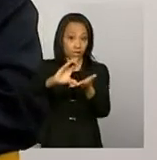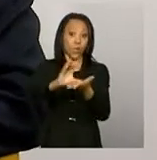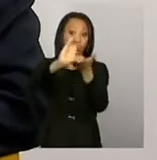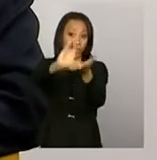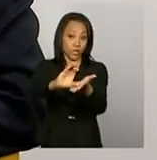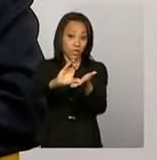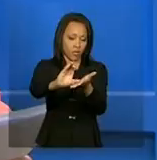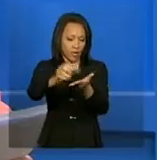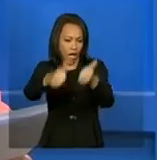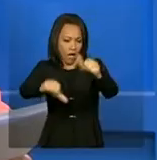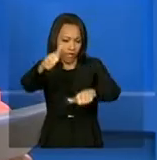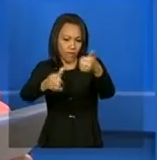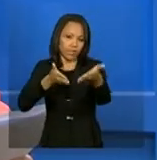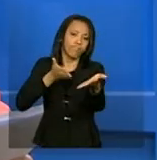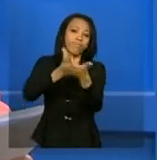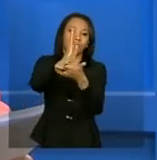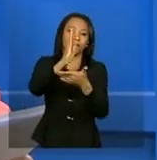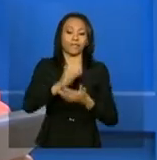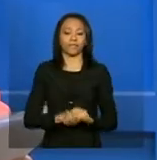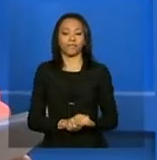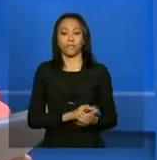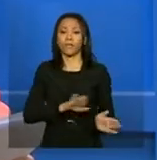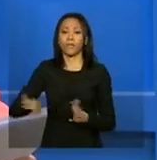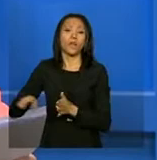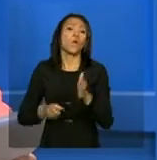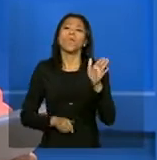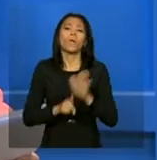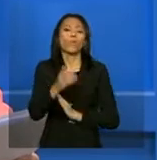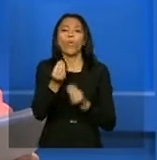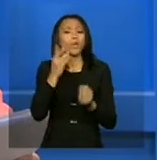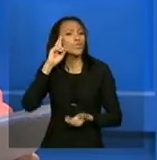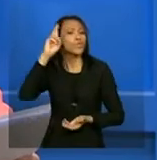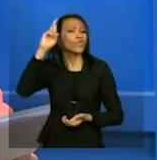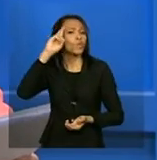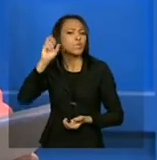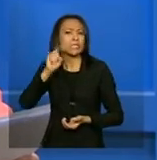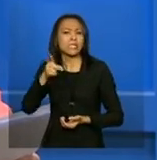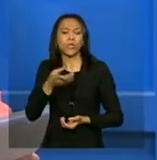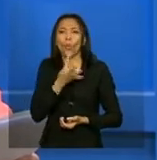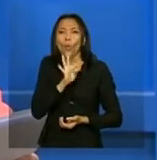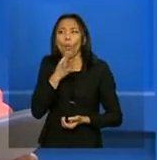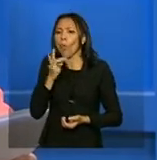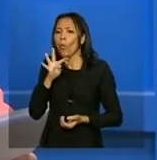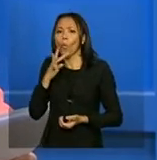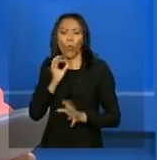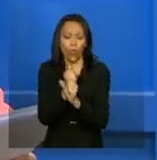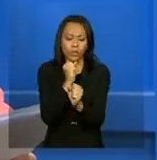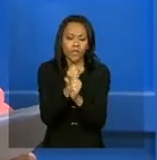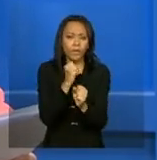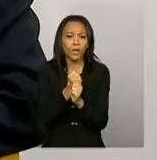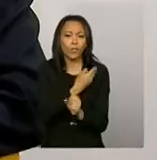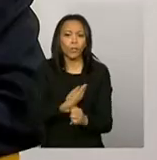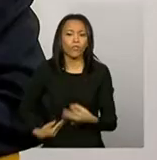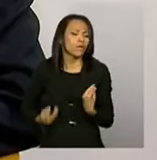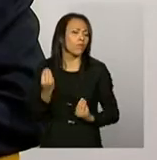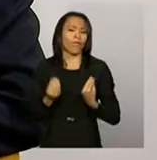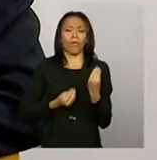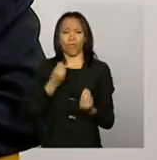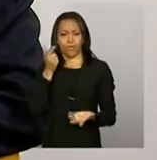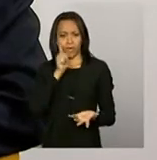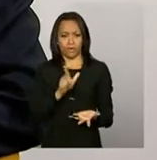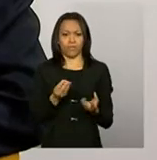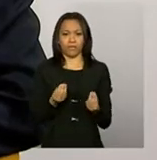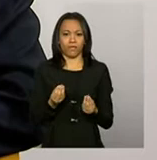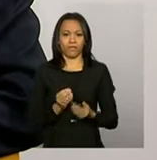E como é que o gestor deve proceder se ele não tiver muito conhecimento sobre o orçamento público? Muito bem.